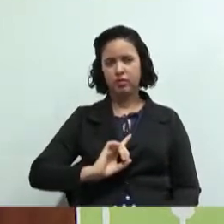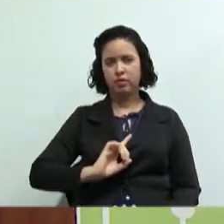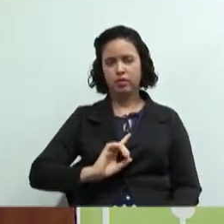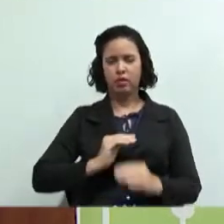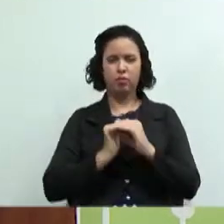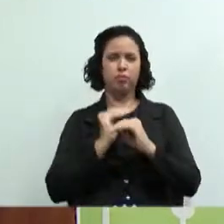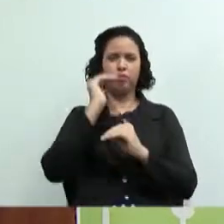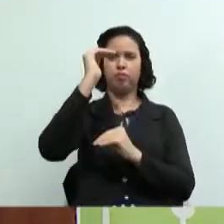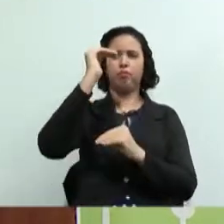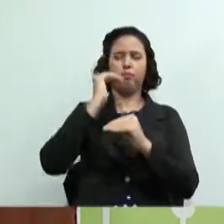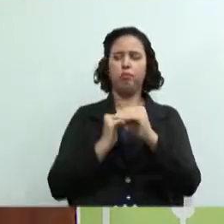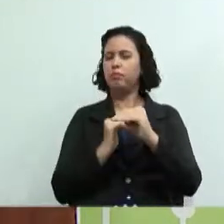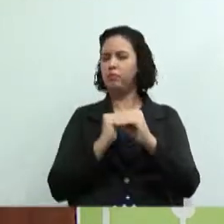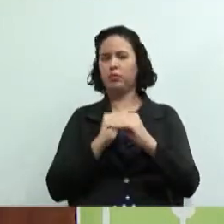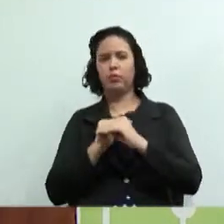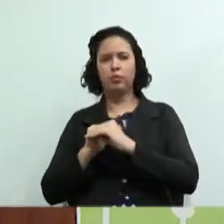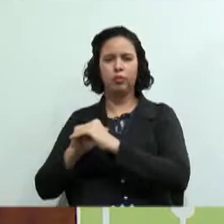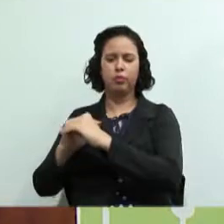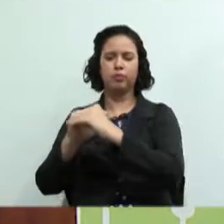sim cooperação.